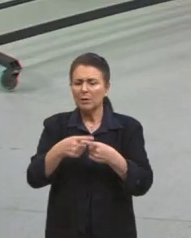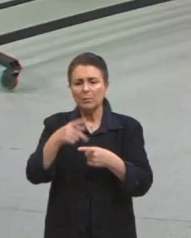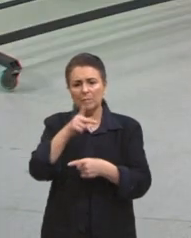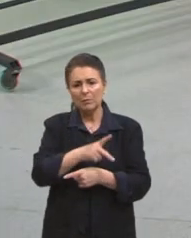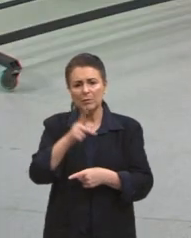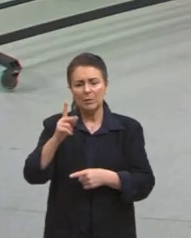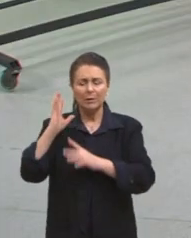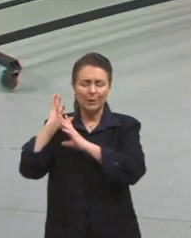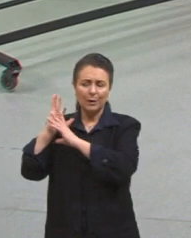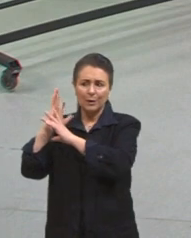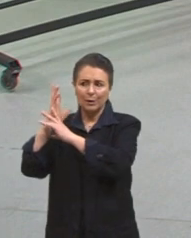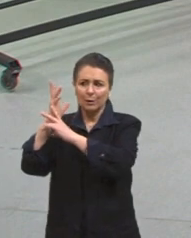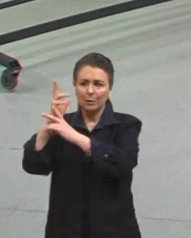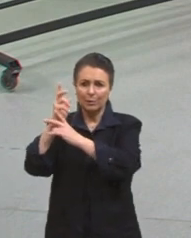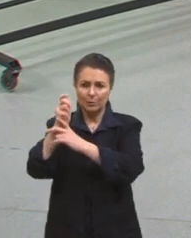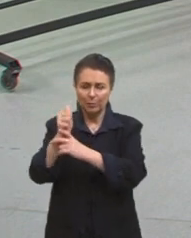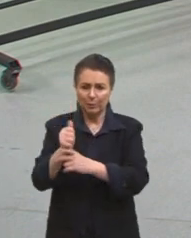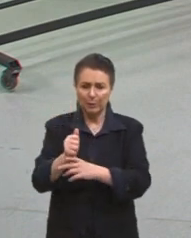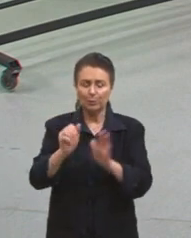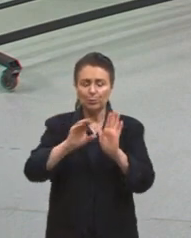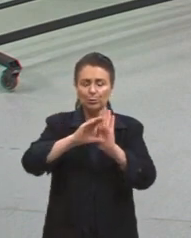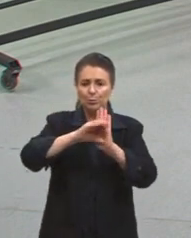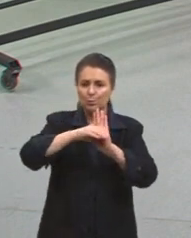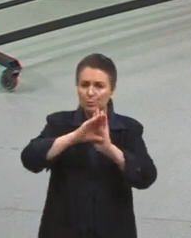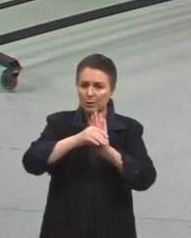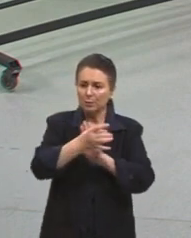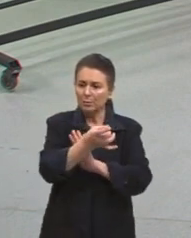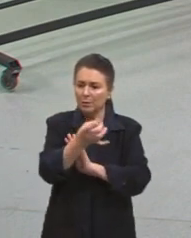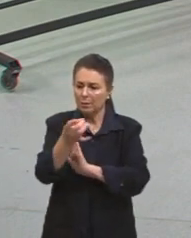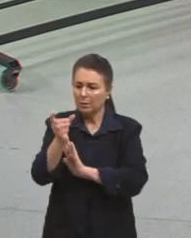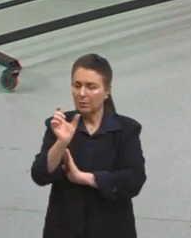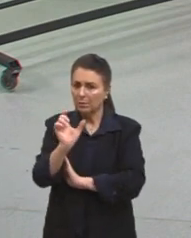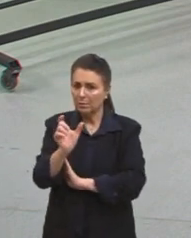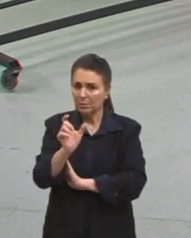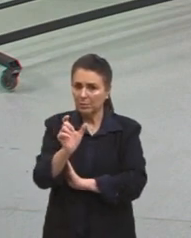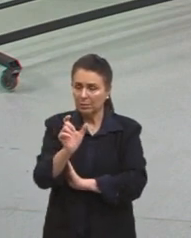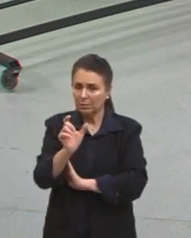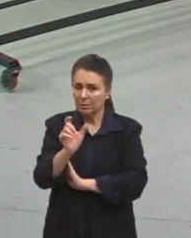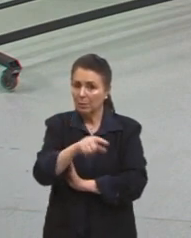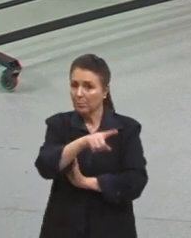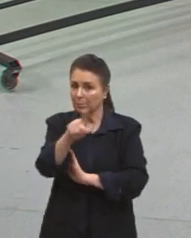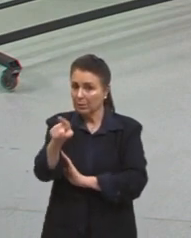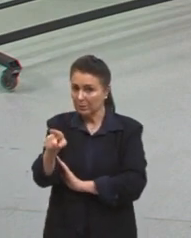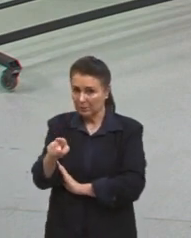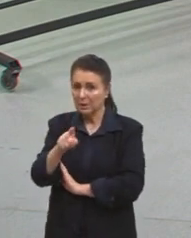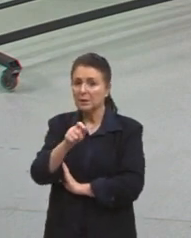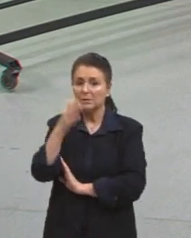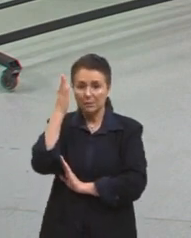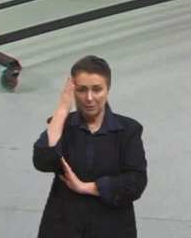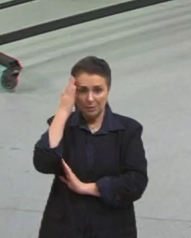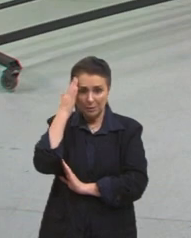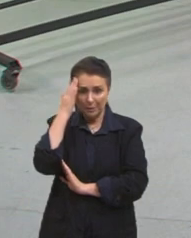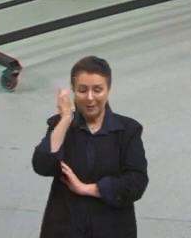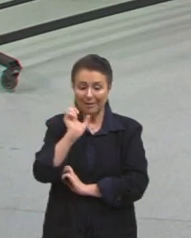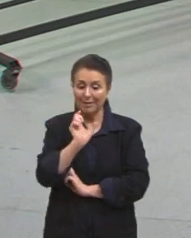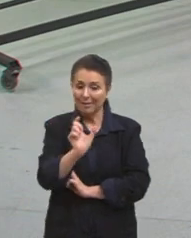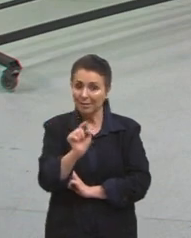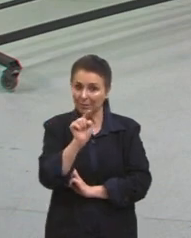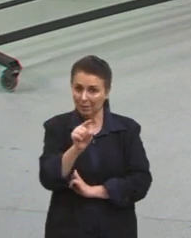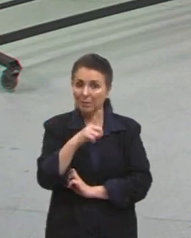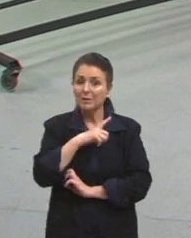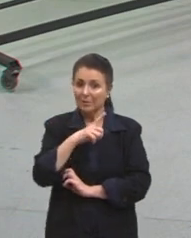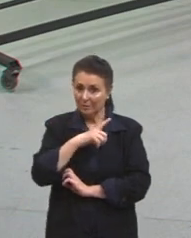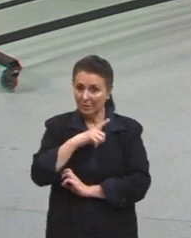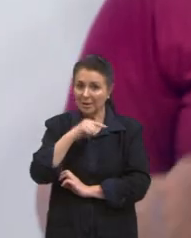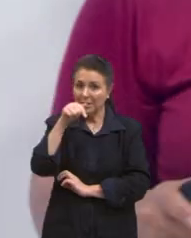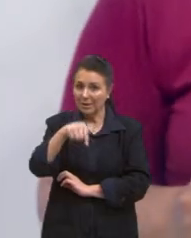retomada de quais são os conceitos de cada uma daquelas palavras? Para os alunos saberem que aquelas palavras têm correspondentes